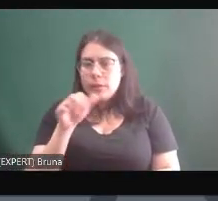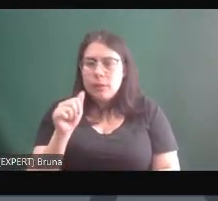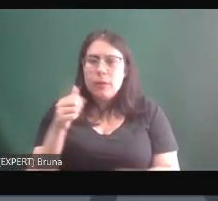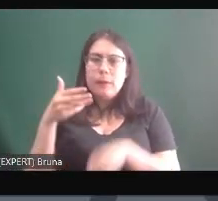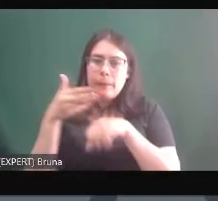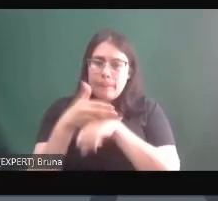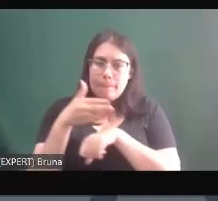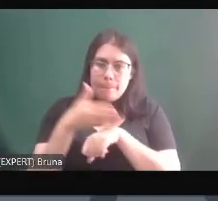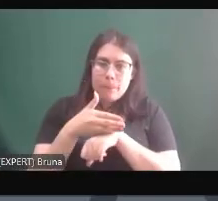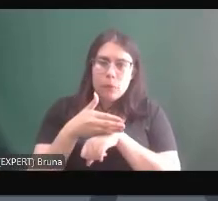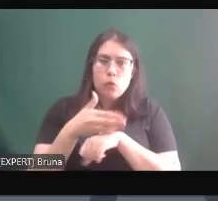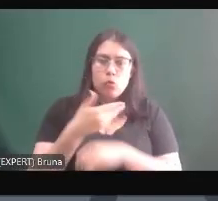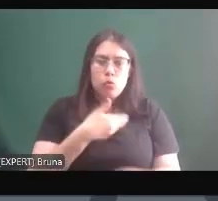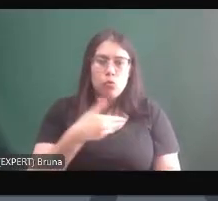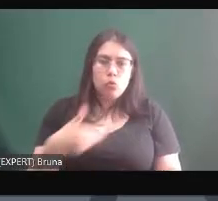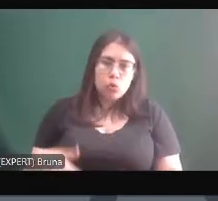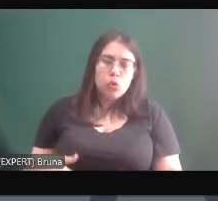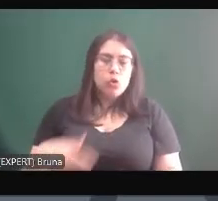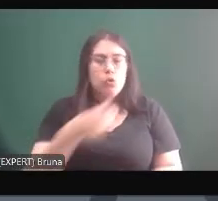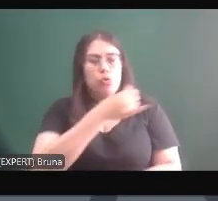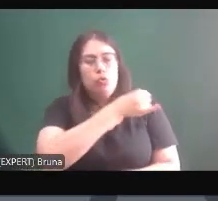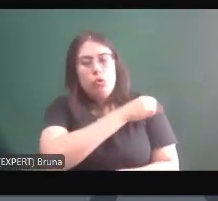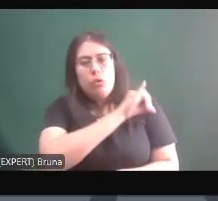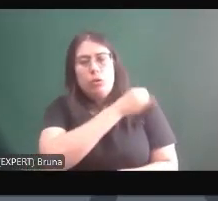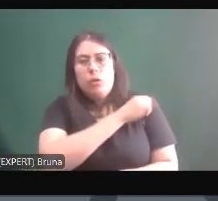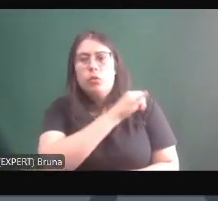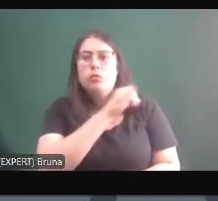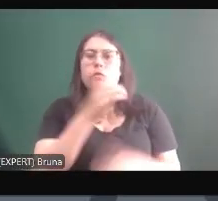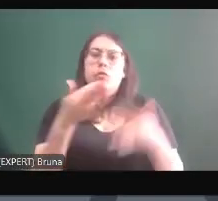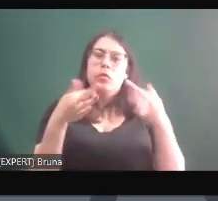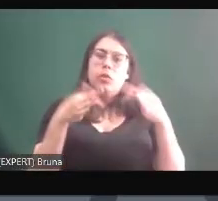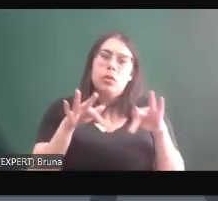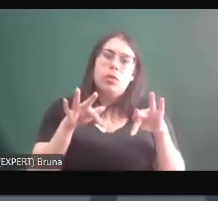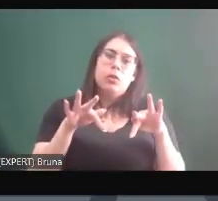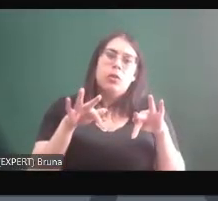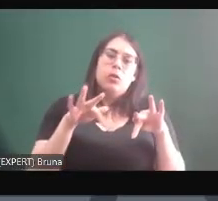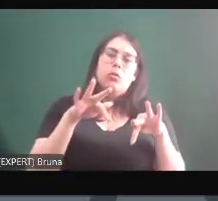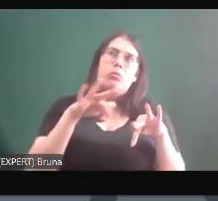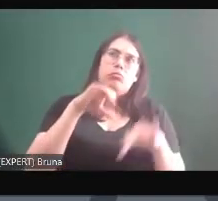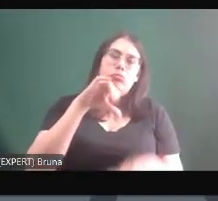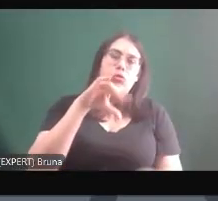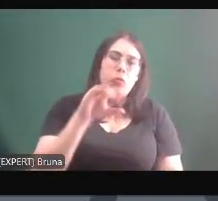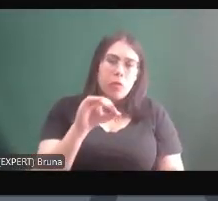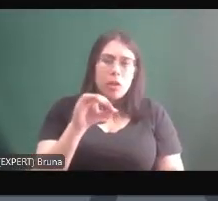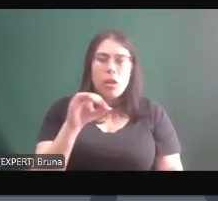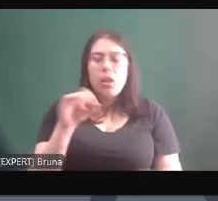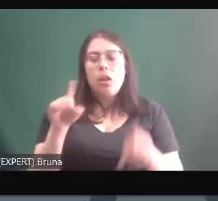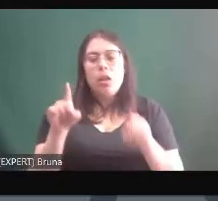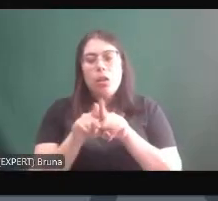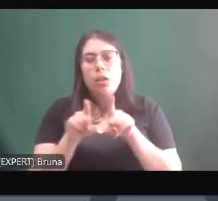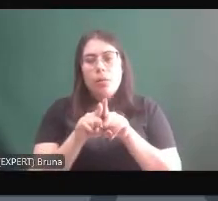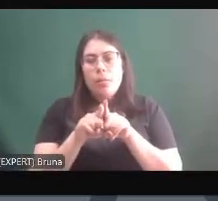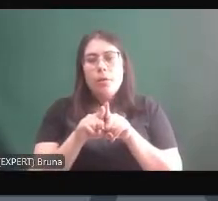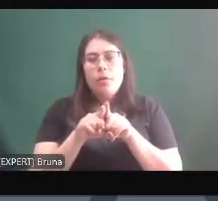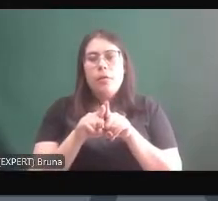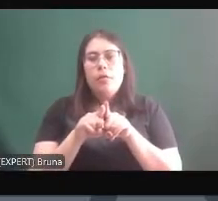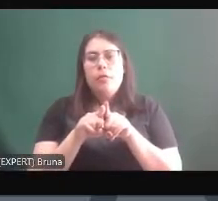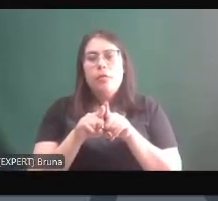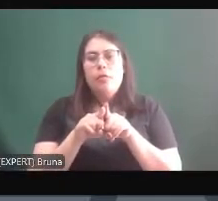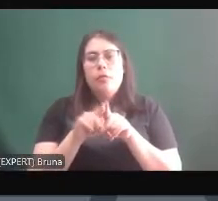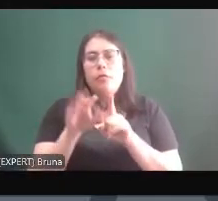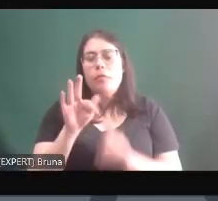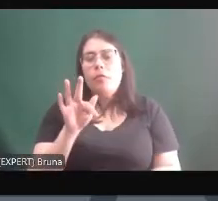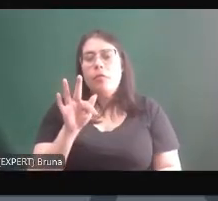do governo do Rio de Janeiro no final dos anos 90 o próprio Marcelo Freixo uma figura importante que fala e que tenta trazer esse